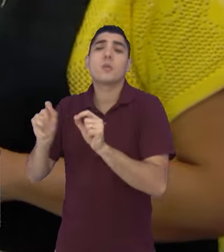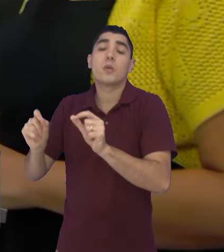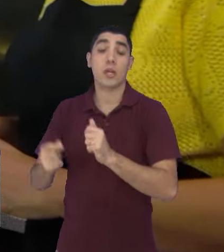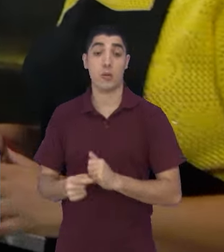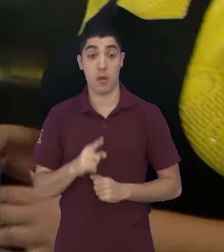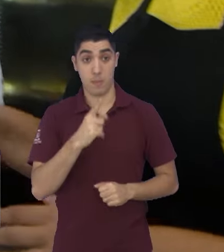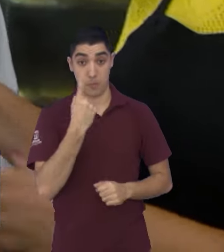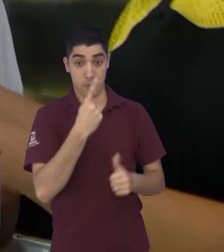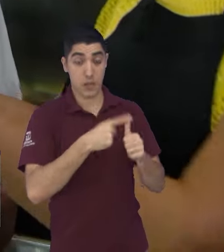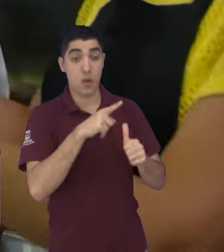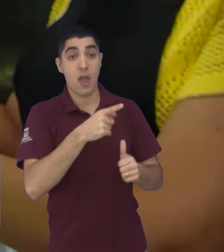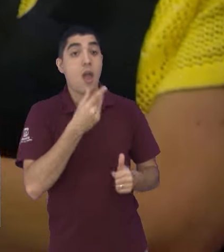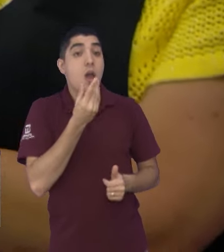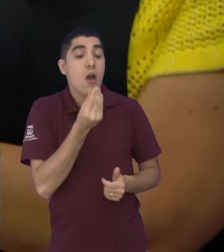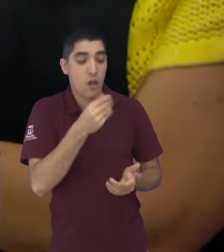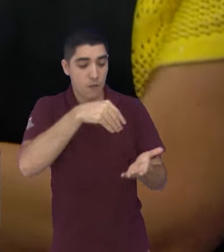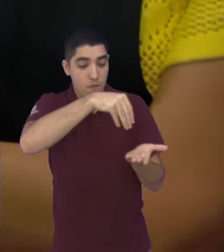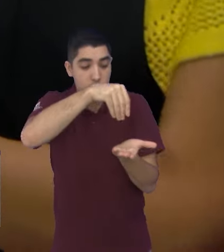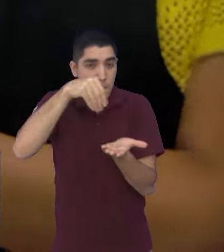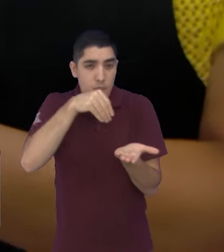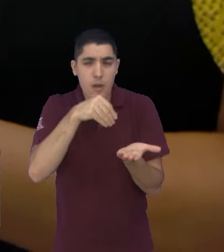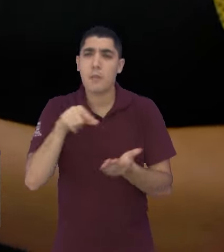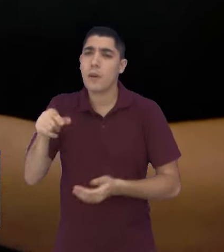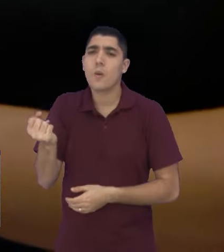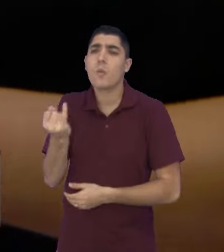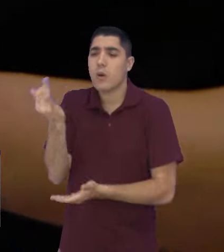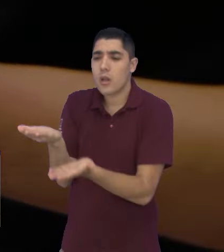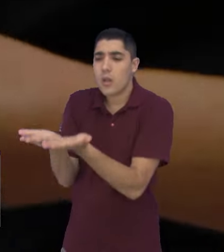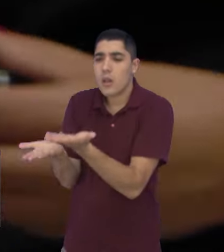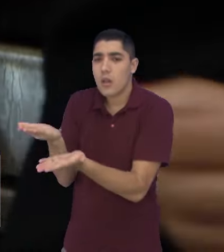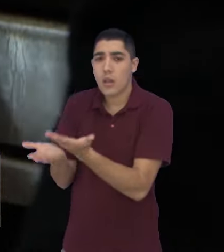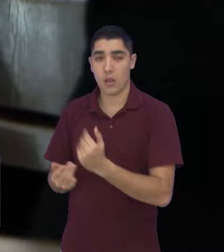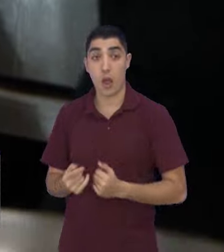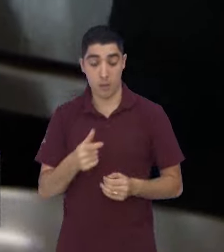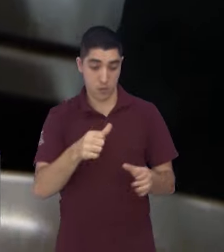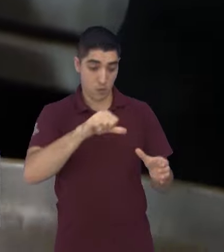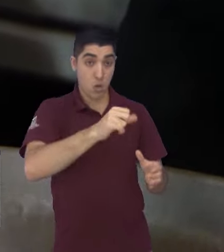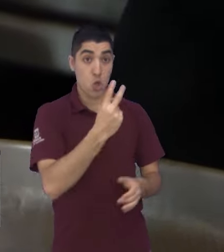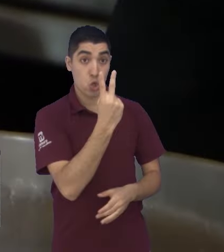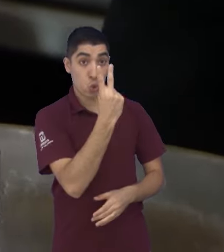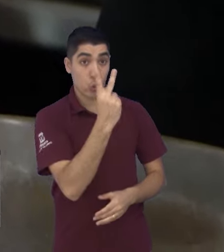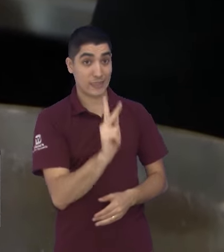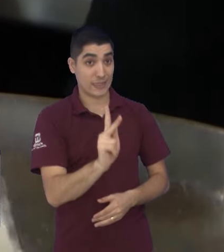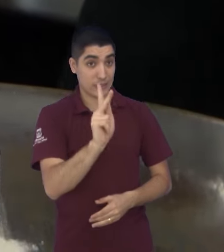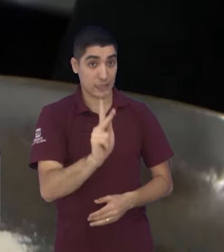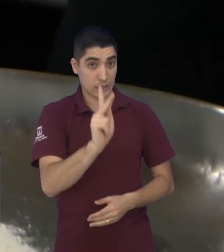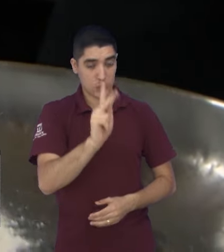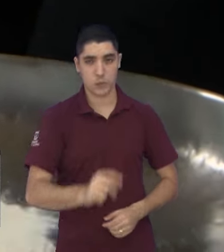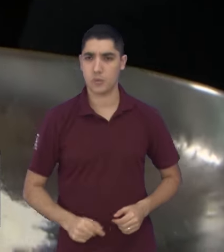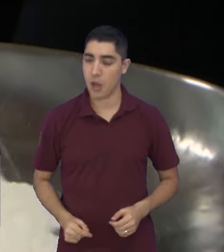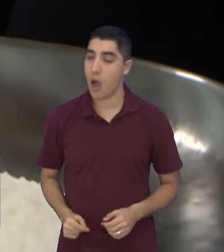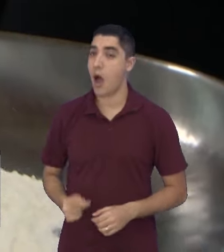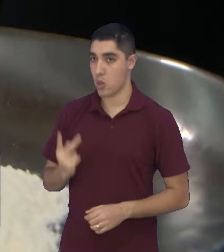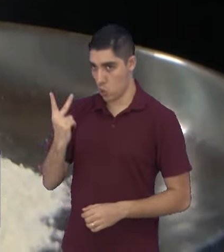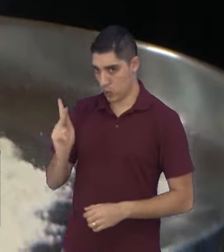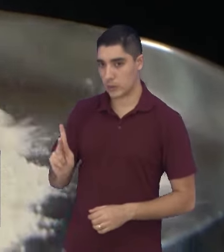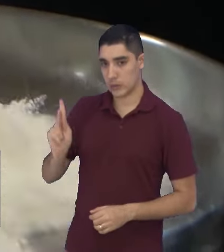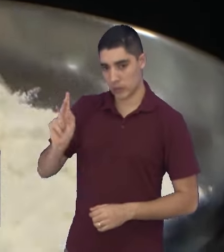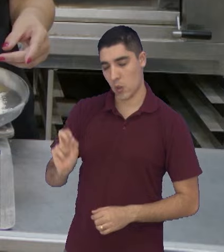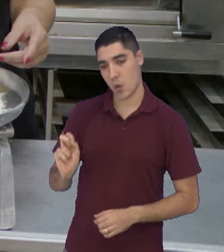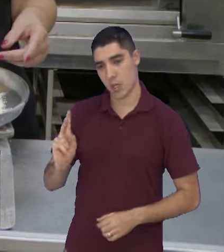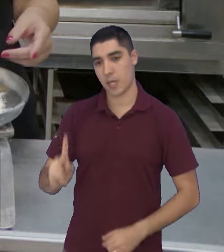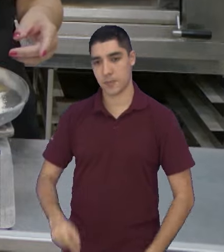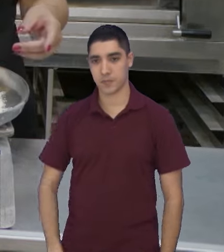pesando a farinha. Quanto eu tenho que pesar aqui, Euclides? Vamos colocar hoje na balança dois quilos de farinha. Dois quilos de farinha,